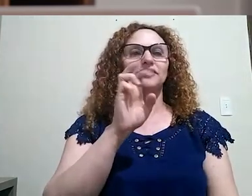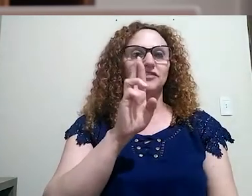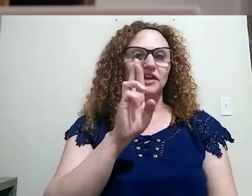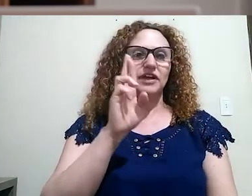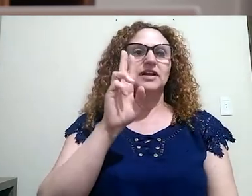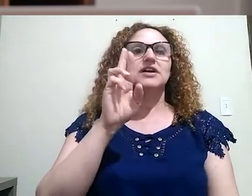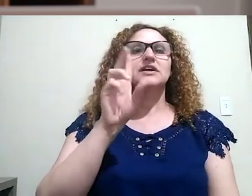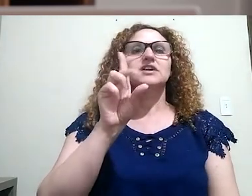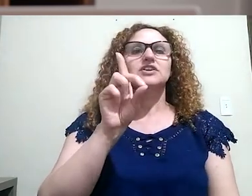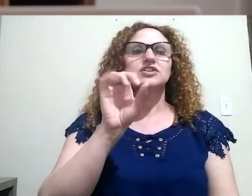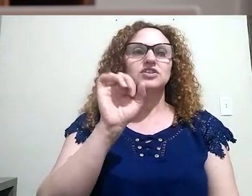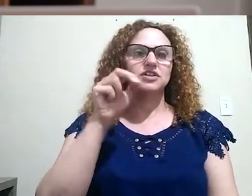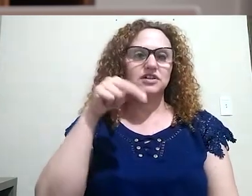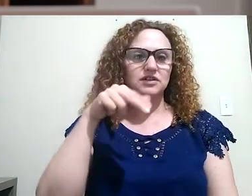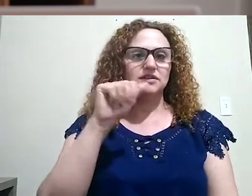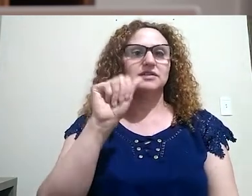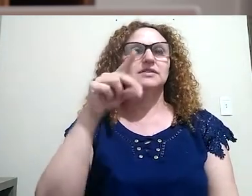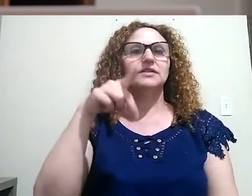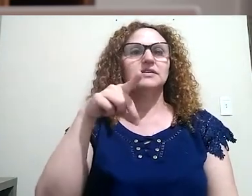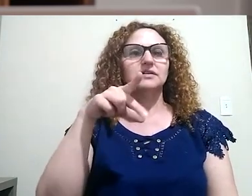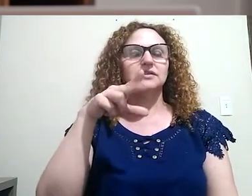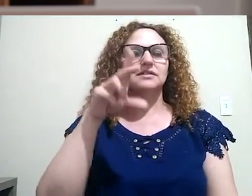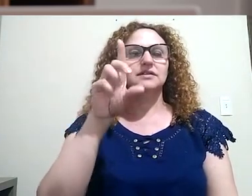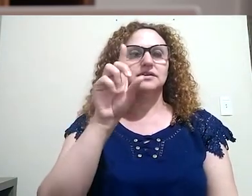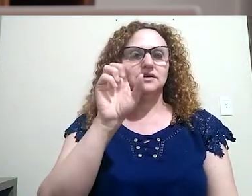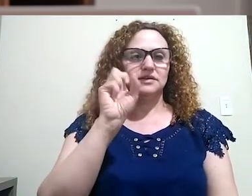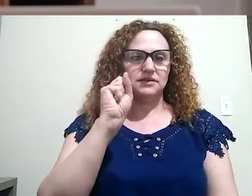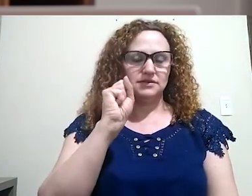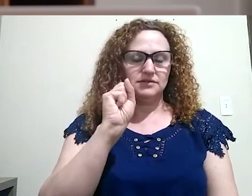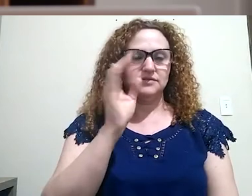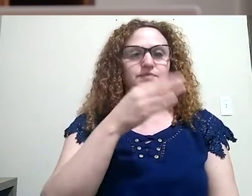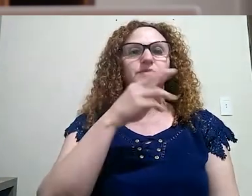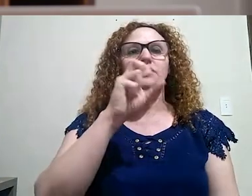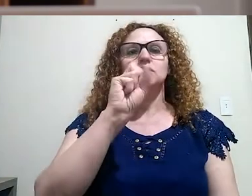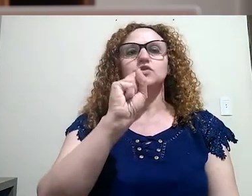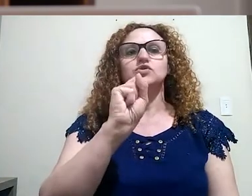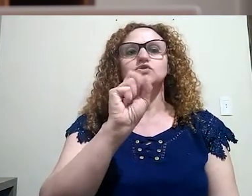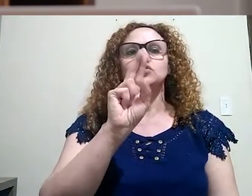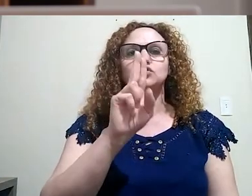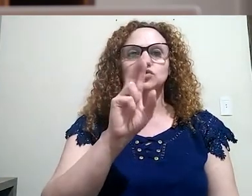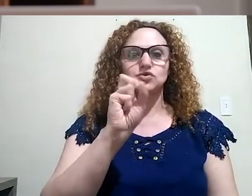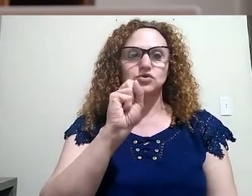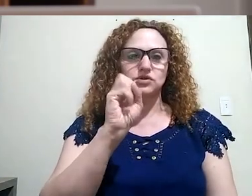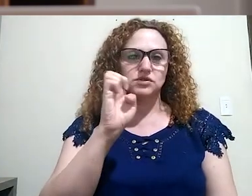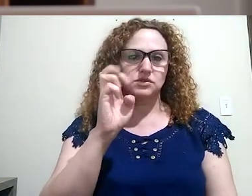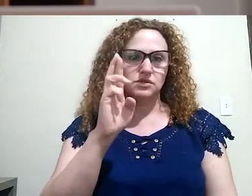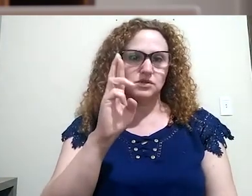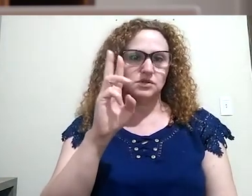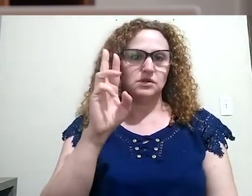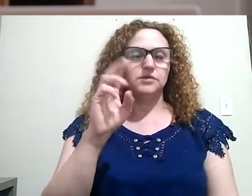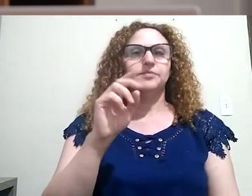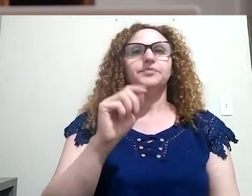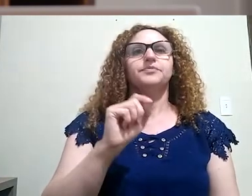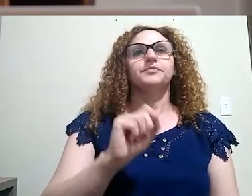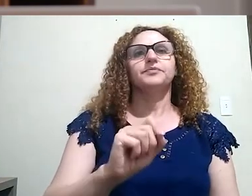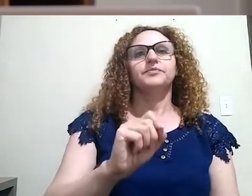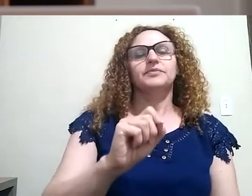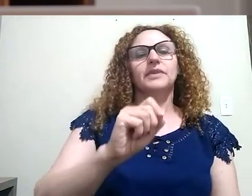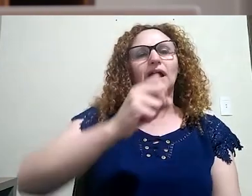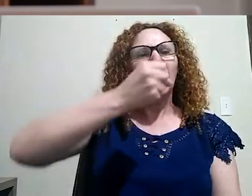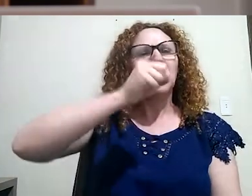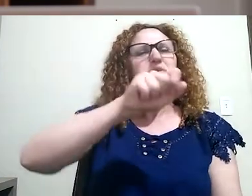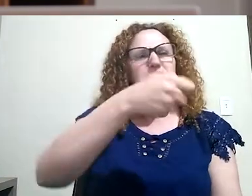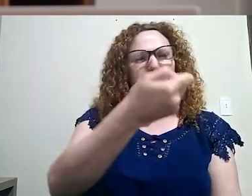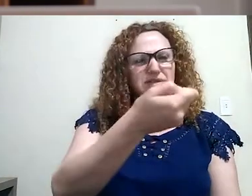1916 e que é considerada a obra fundadora da linguística científica.